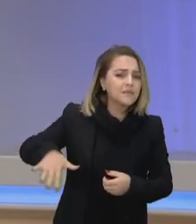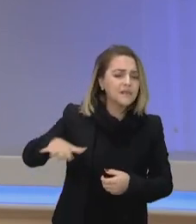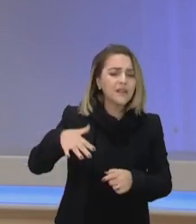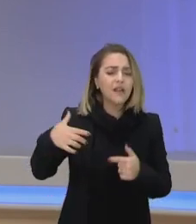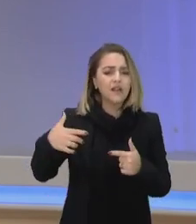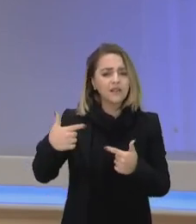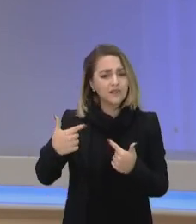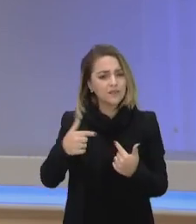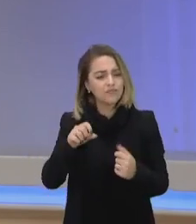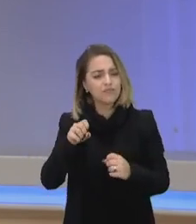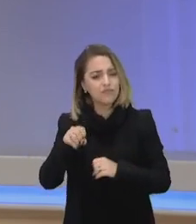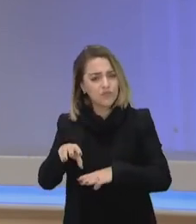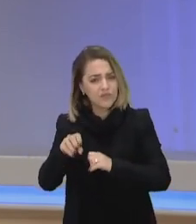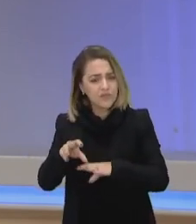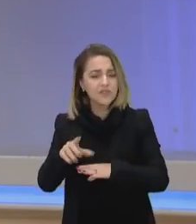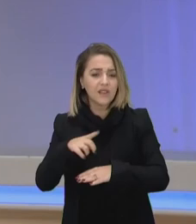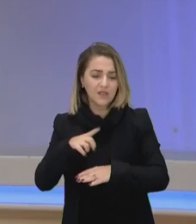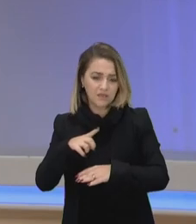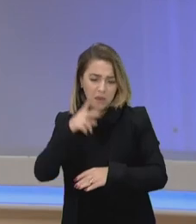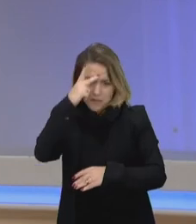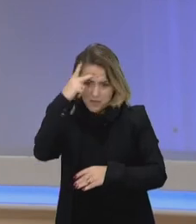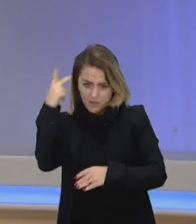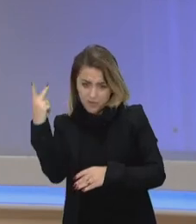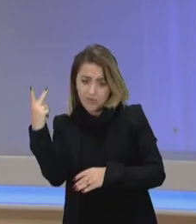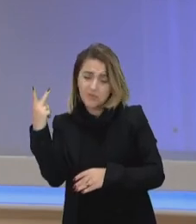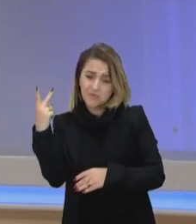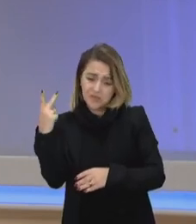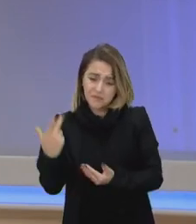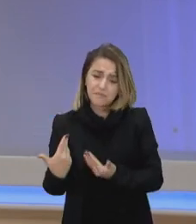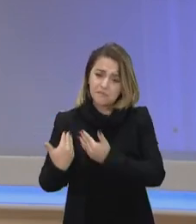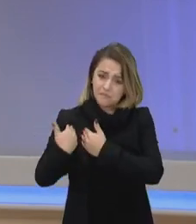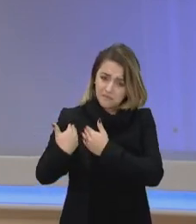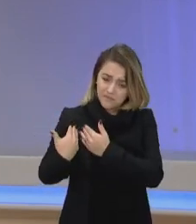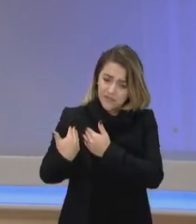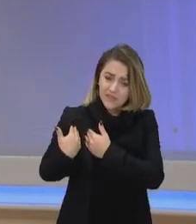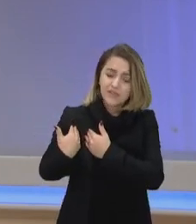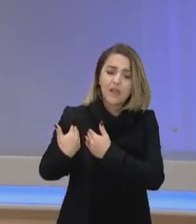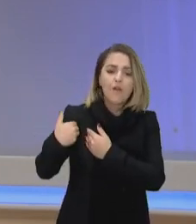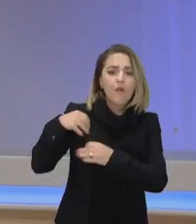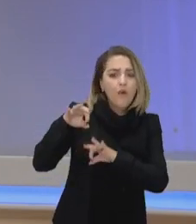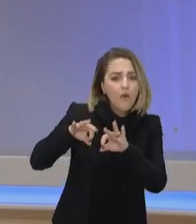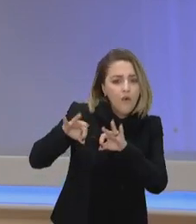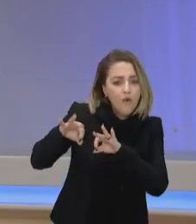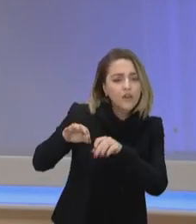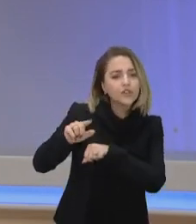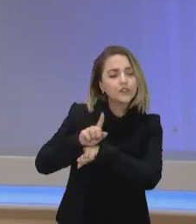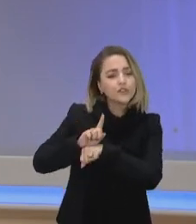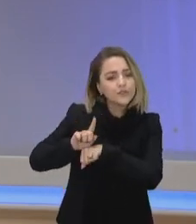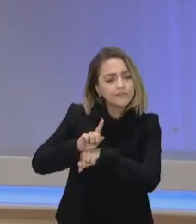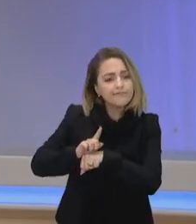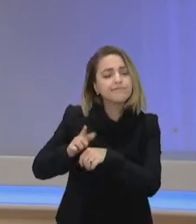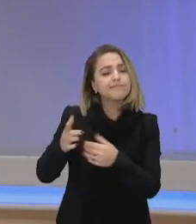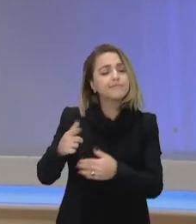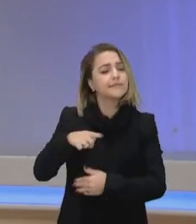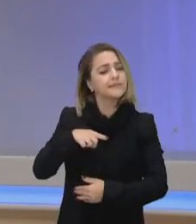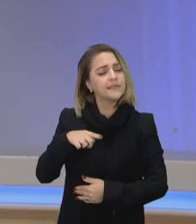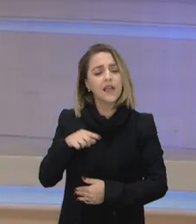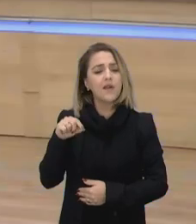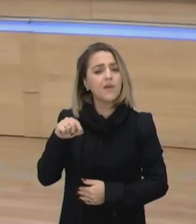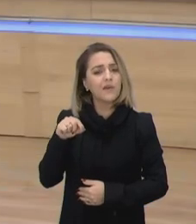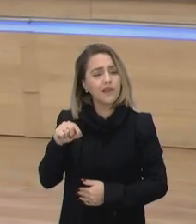parte desse escopo aí da educação elas têm uma ainda hoje uma